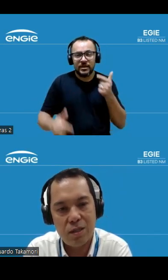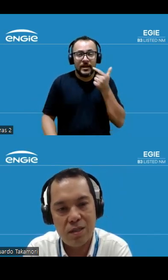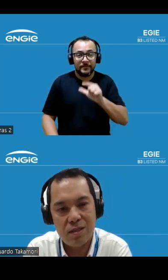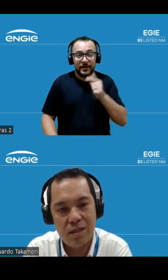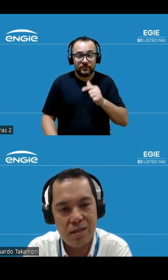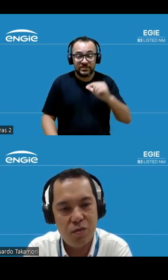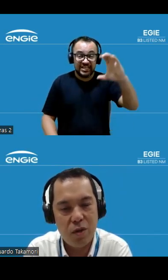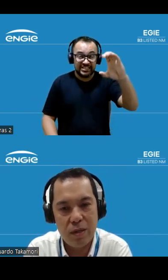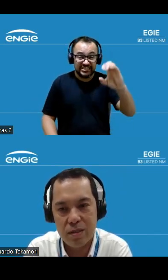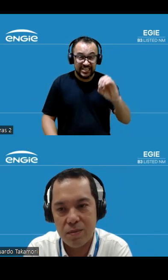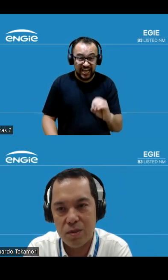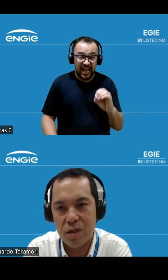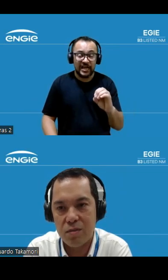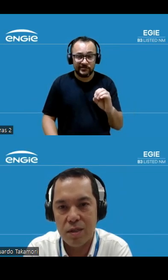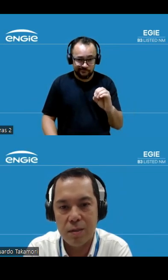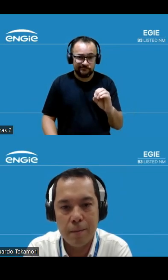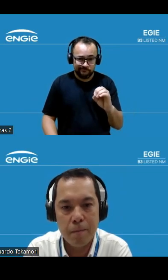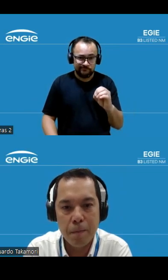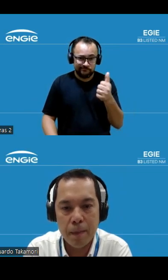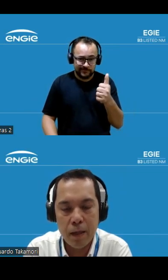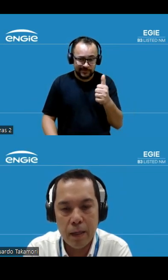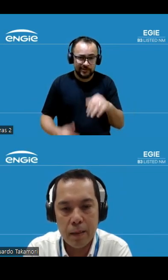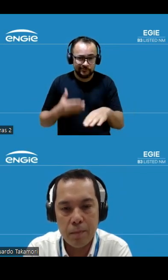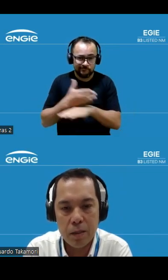essa taxa de frequência de gravidade.